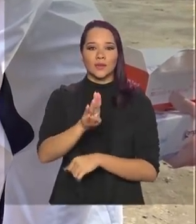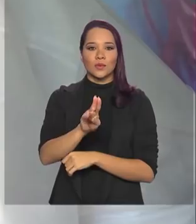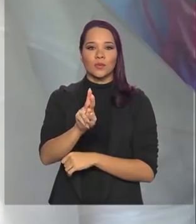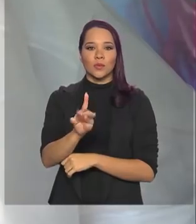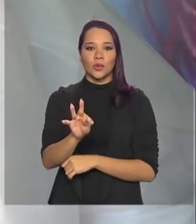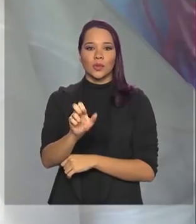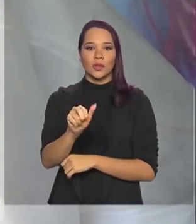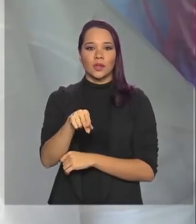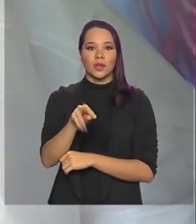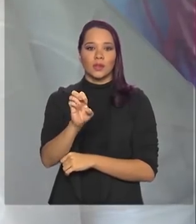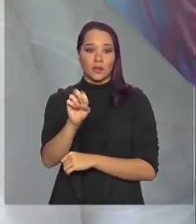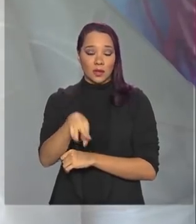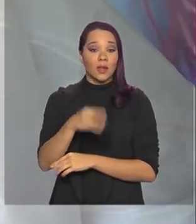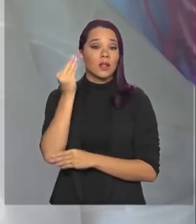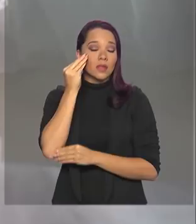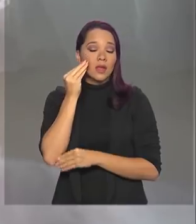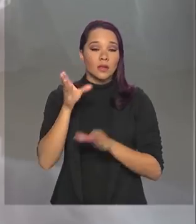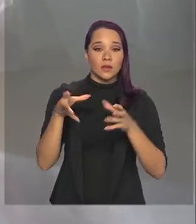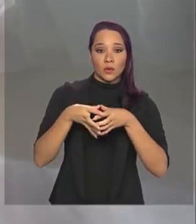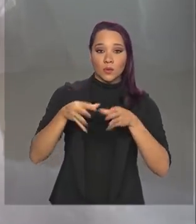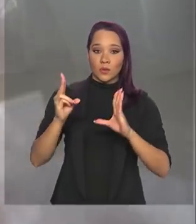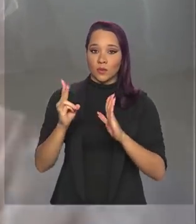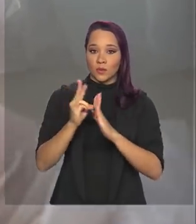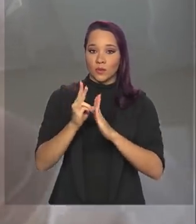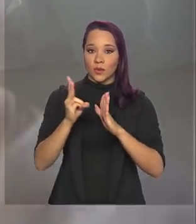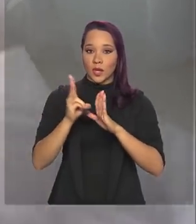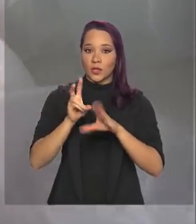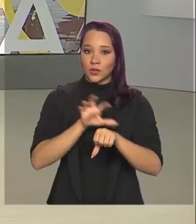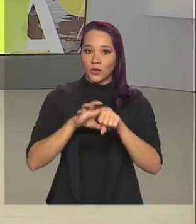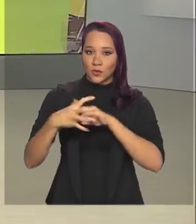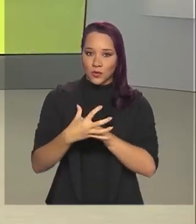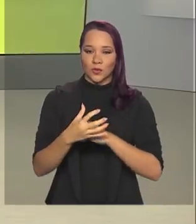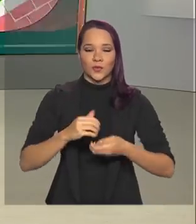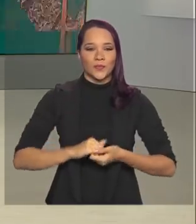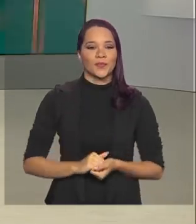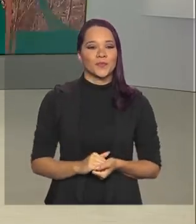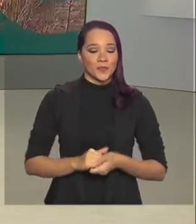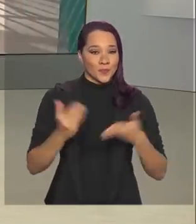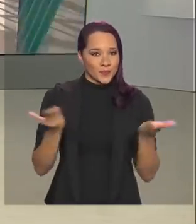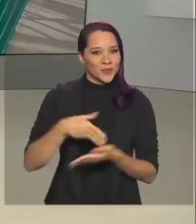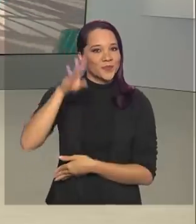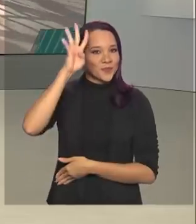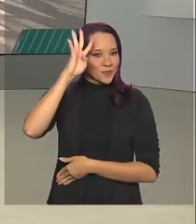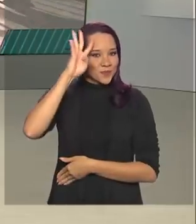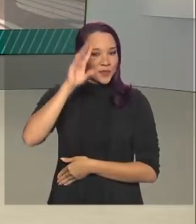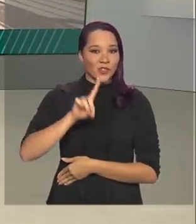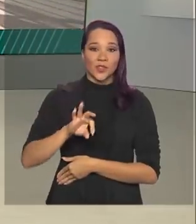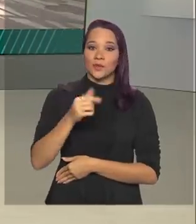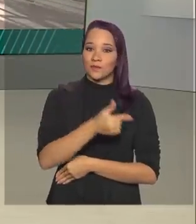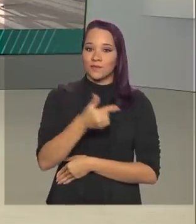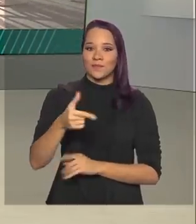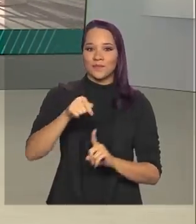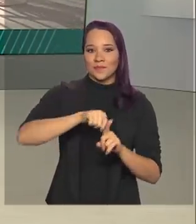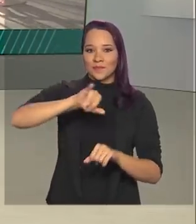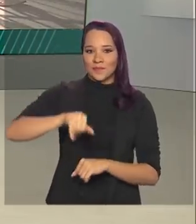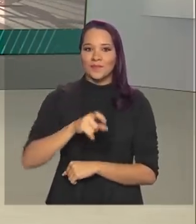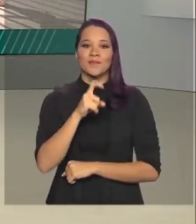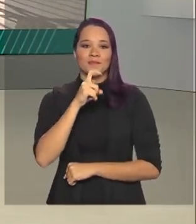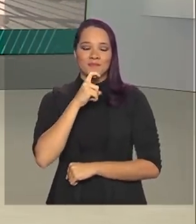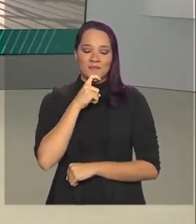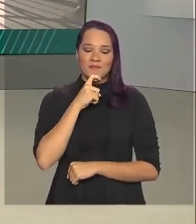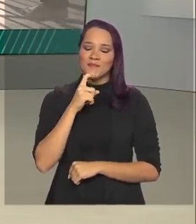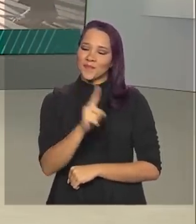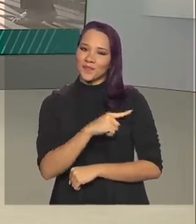Butantan testam comunidades indígenas para o coronavírus. Hoje é quarta-feira, 22 de julho de